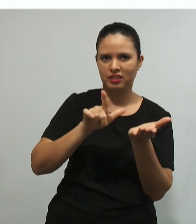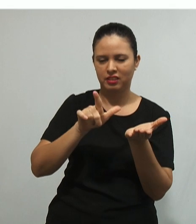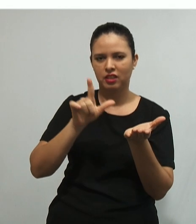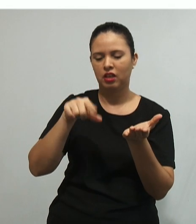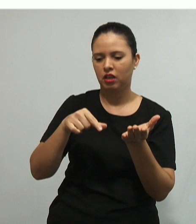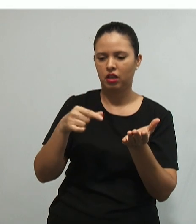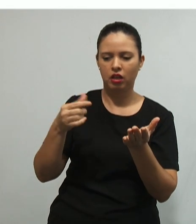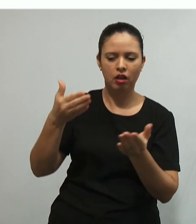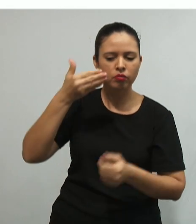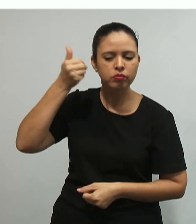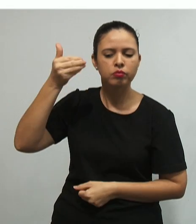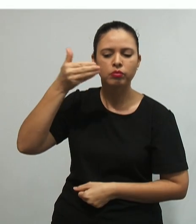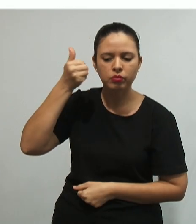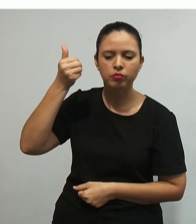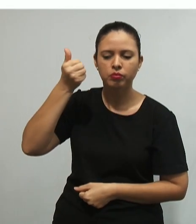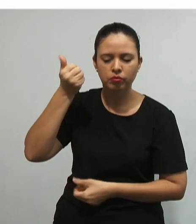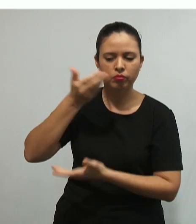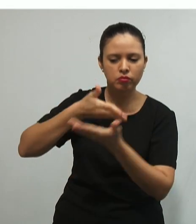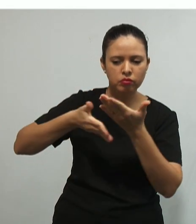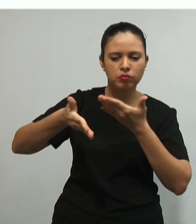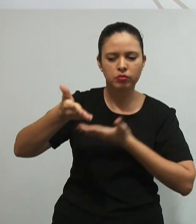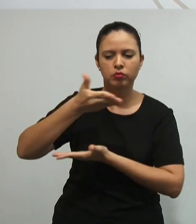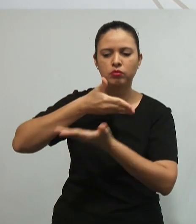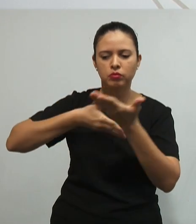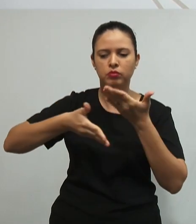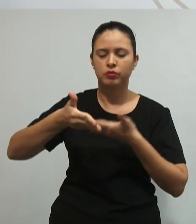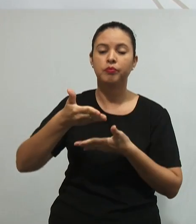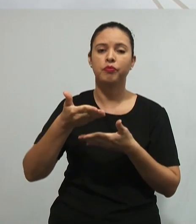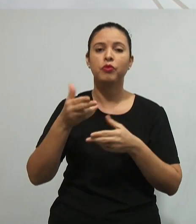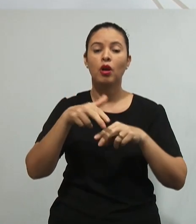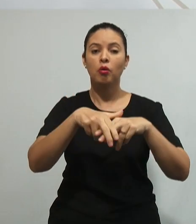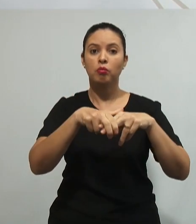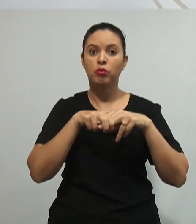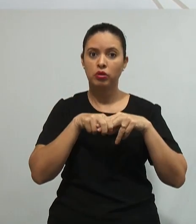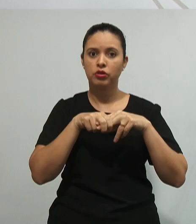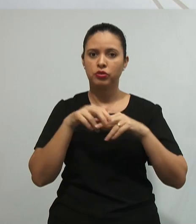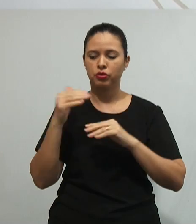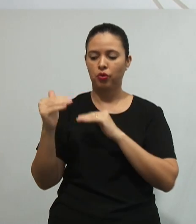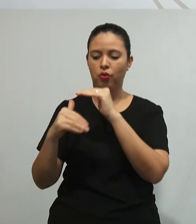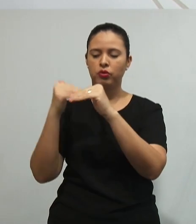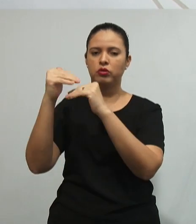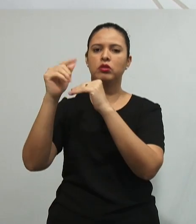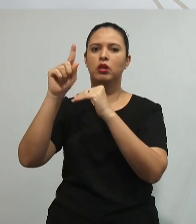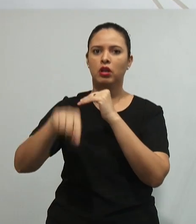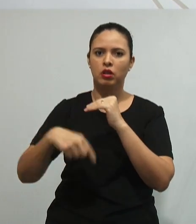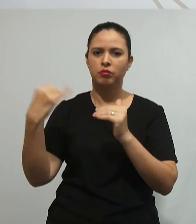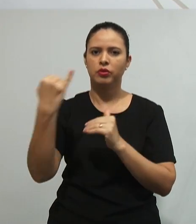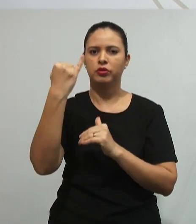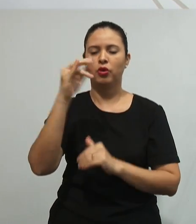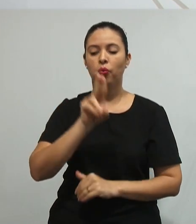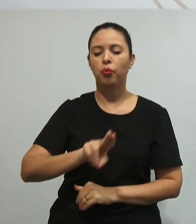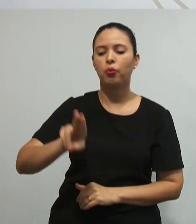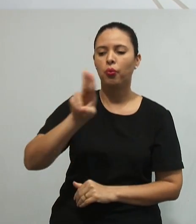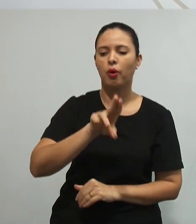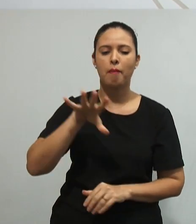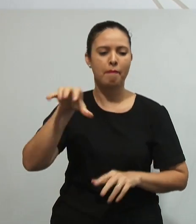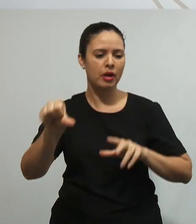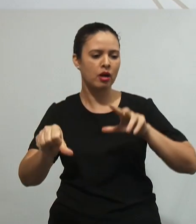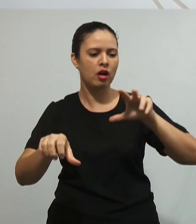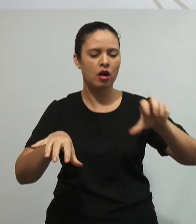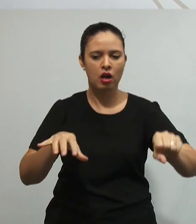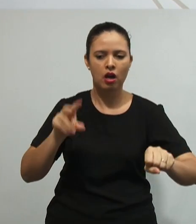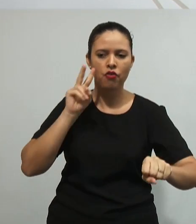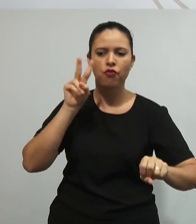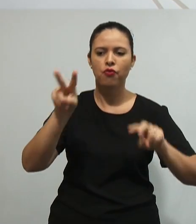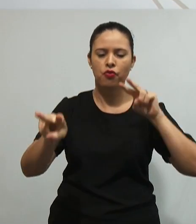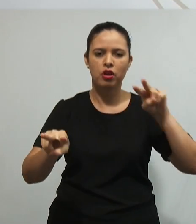acomodações constantes. É por isso que, para o construtivismo, é tão importante a manipulação. É por isso que, para o construtivismo, a